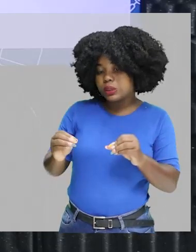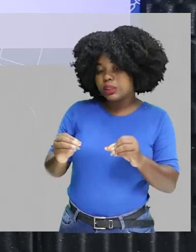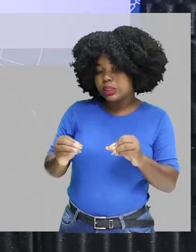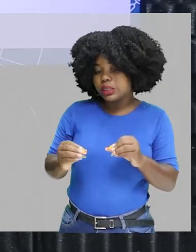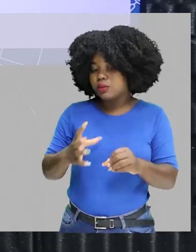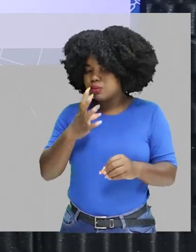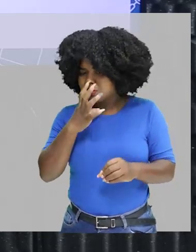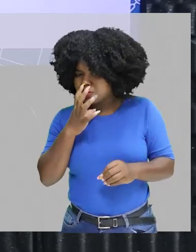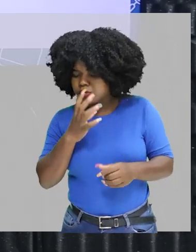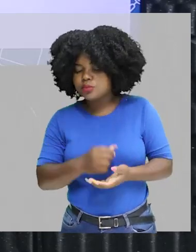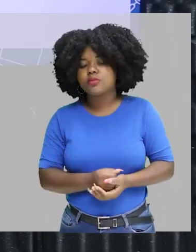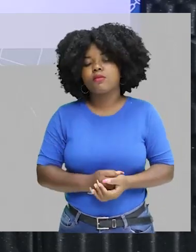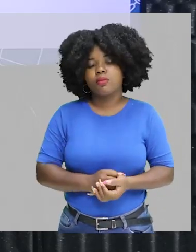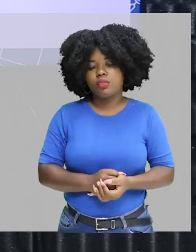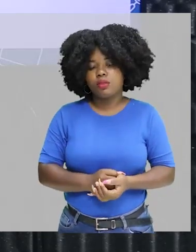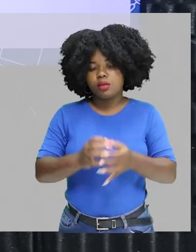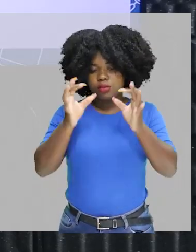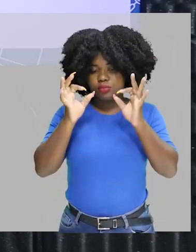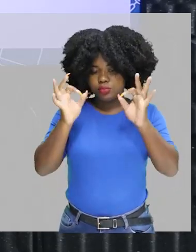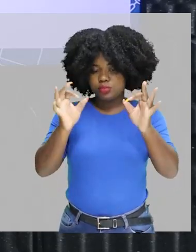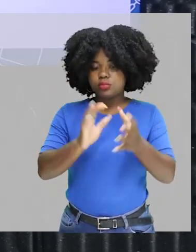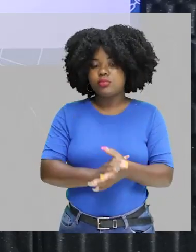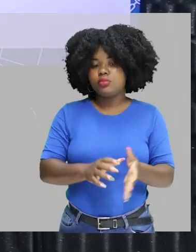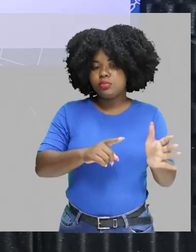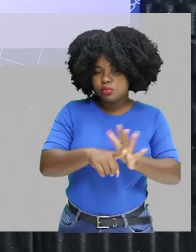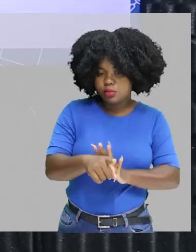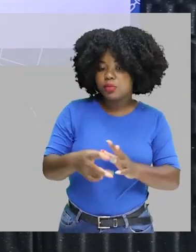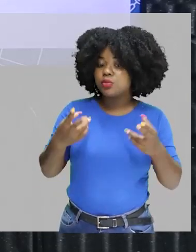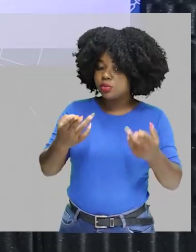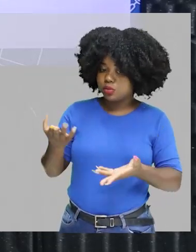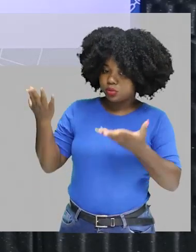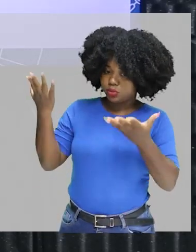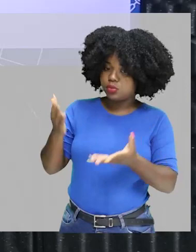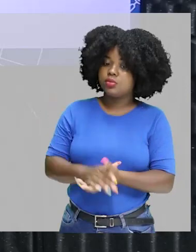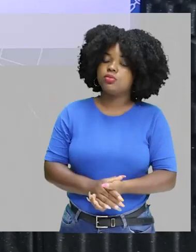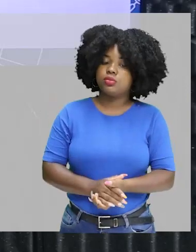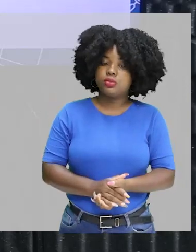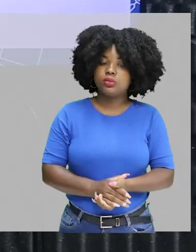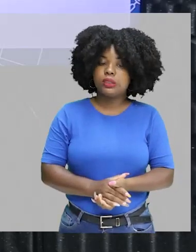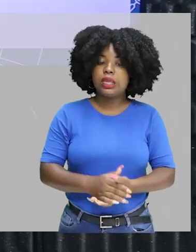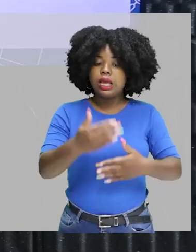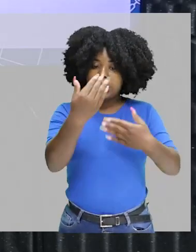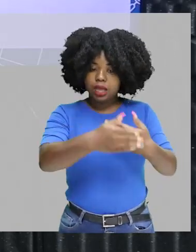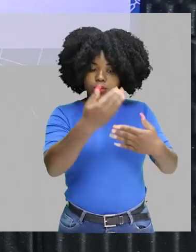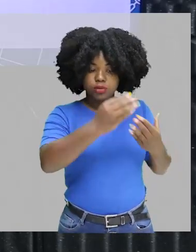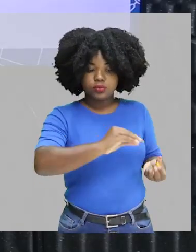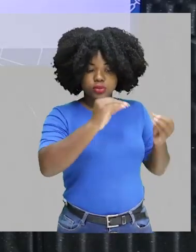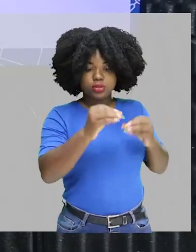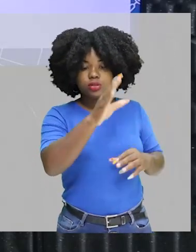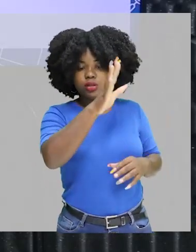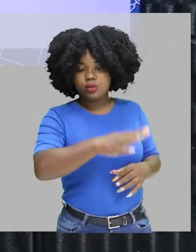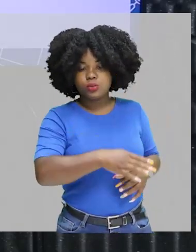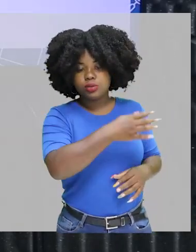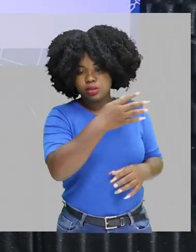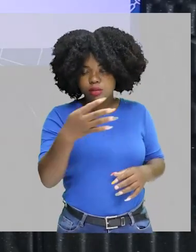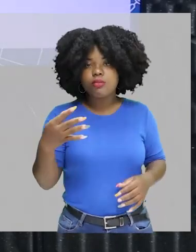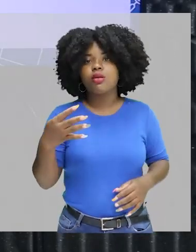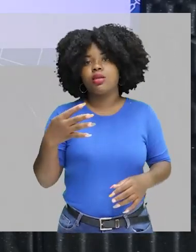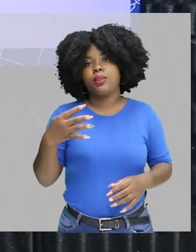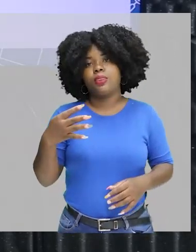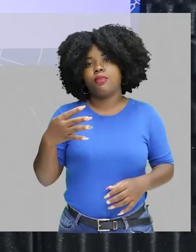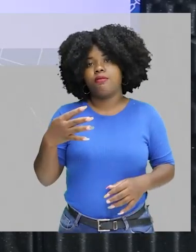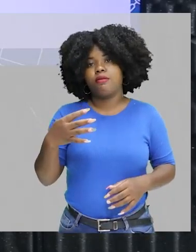essa, a prova já te forneceu o quê? A tabela periódica. Porque é humanamente possível a gente